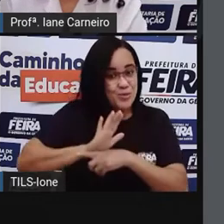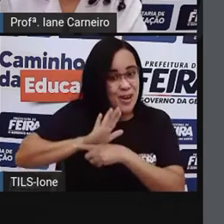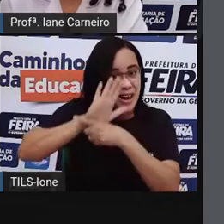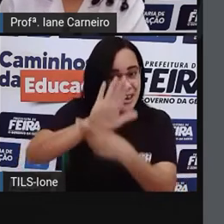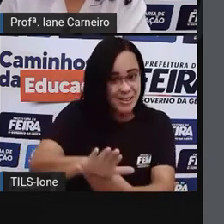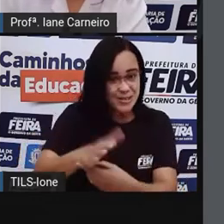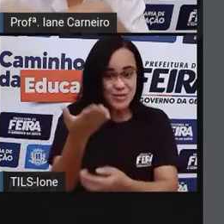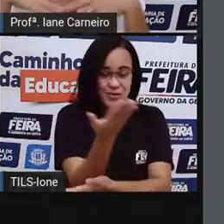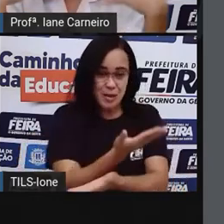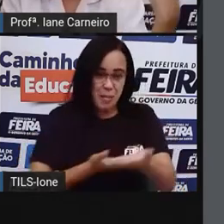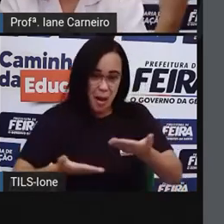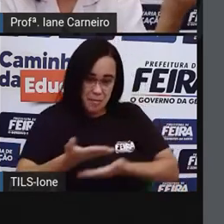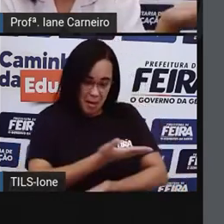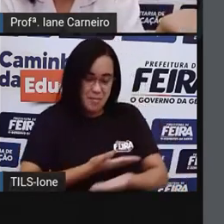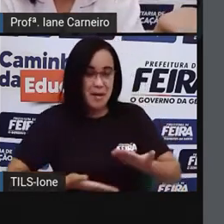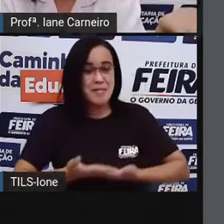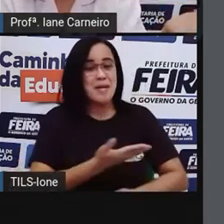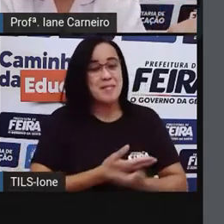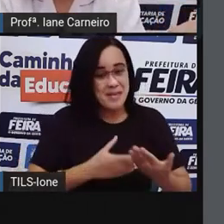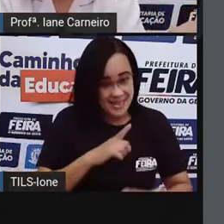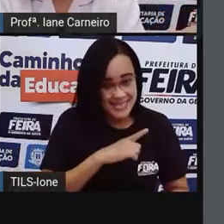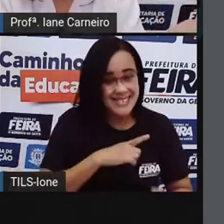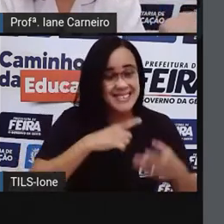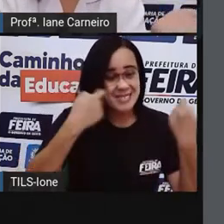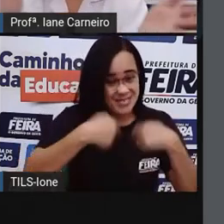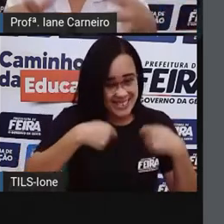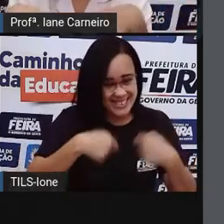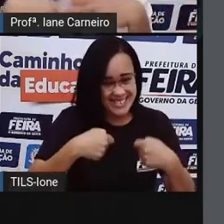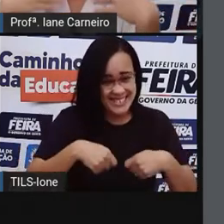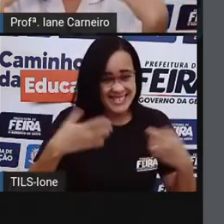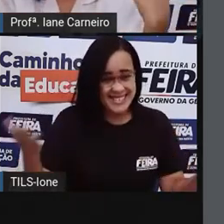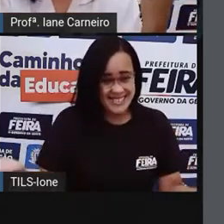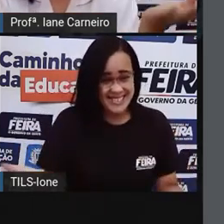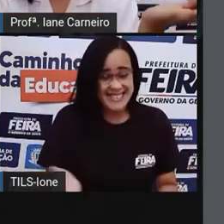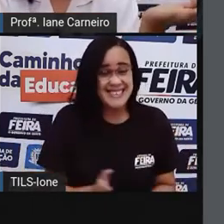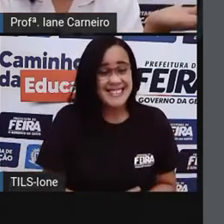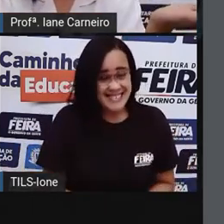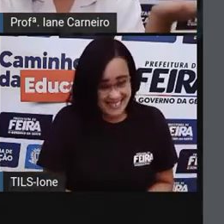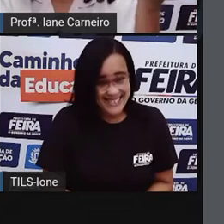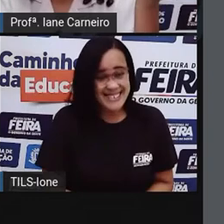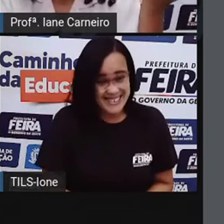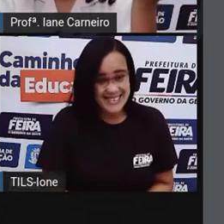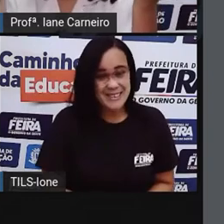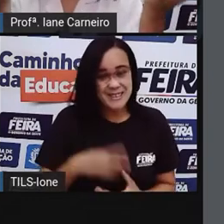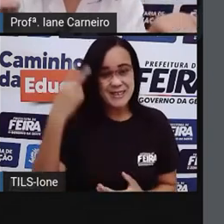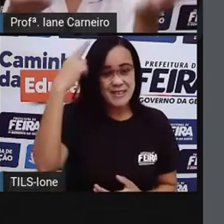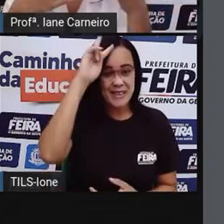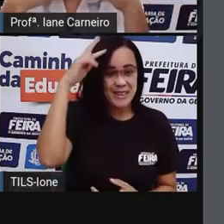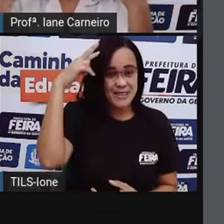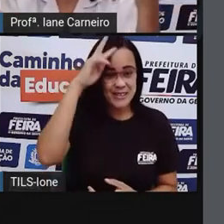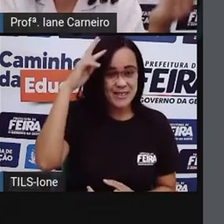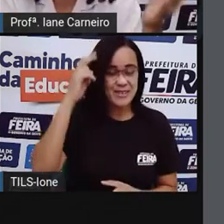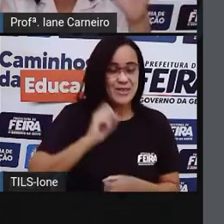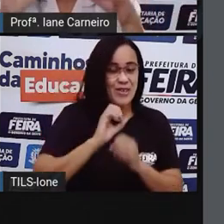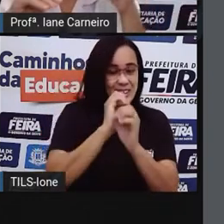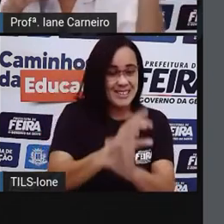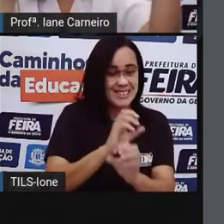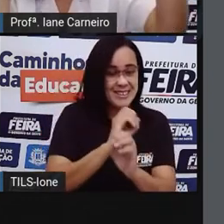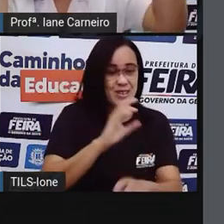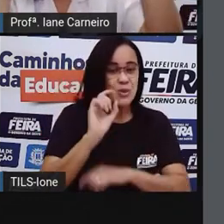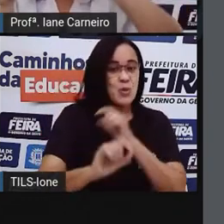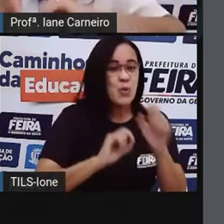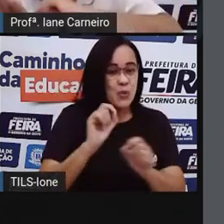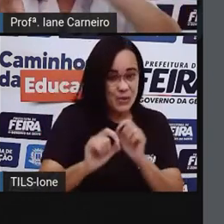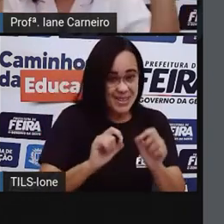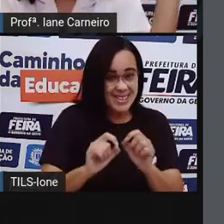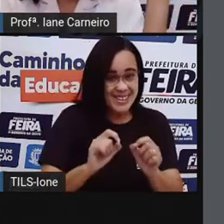Tadinho, né? Se a gente fosse mudar o final dessa história, né? Será que eles aprenderam aí essa lição de ajudar a galinha? Nem que saia,